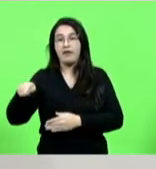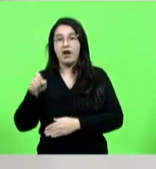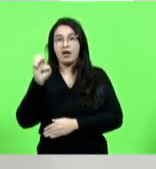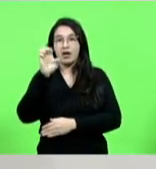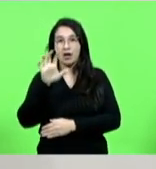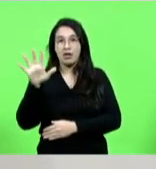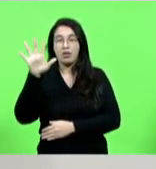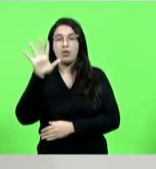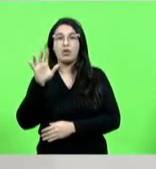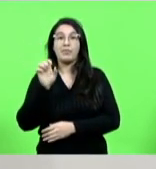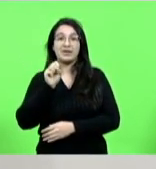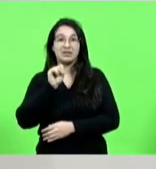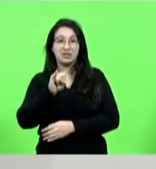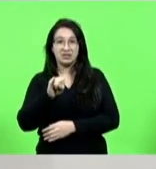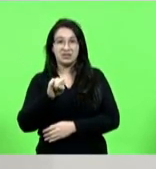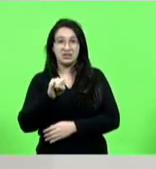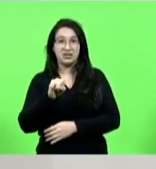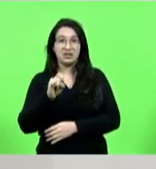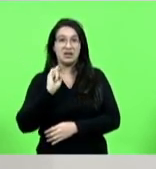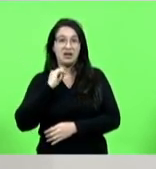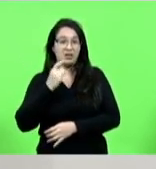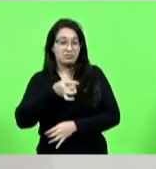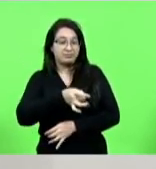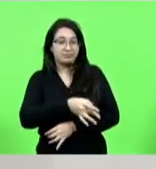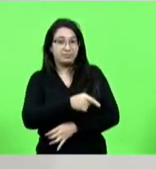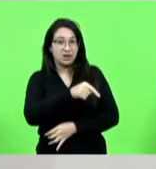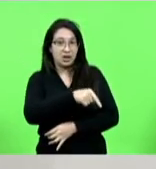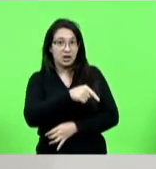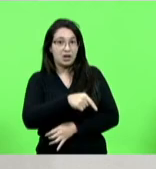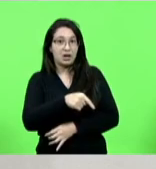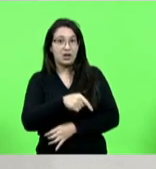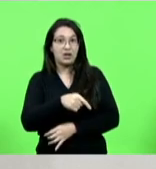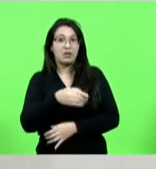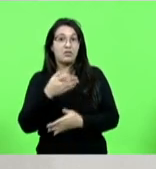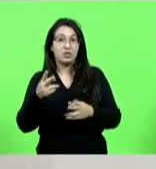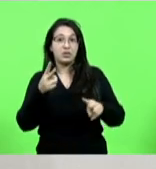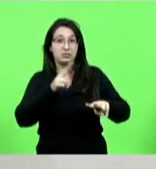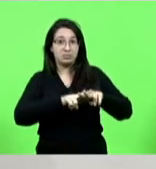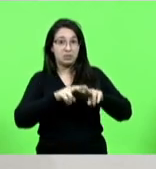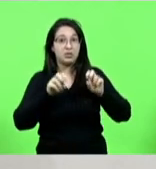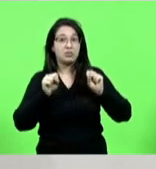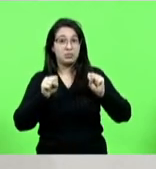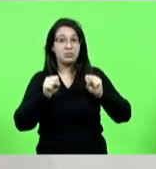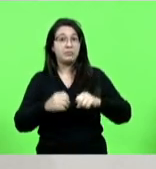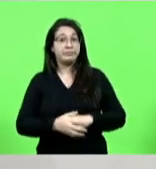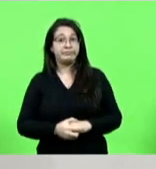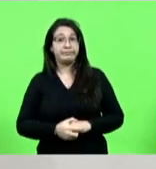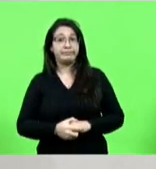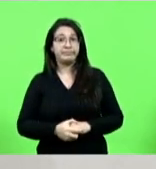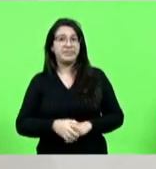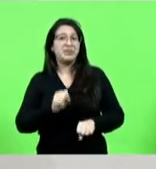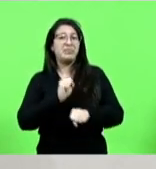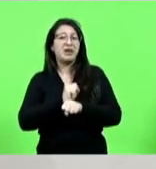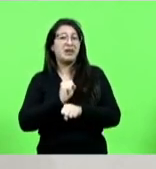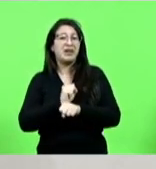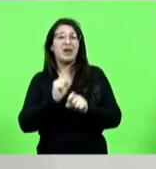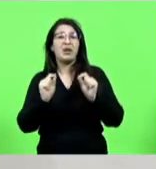você joga um lixo no chão além de ser multado vai preso então eu tenho que parar com essa cultura